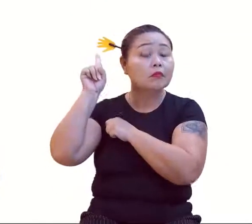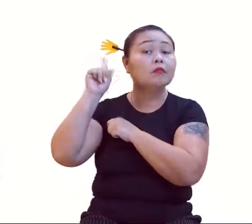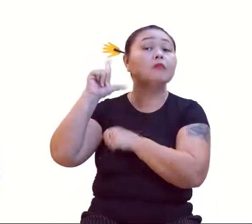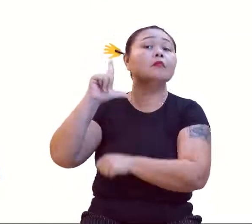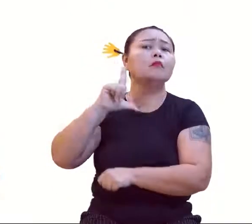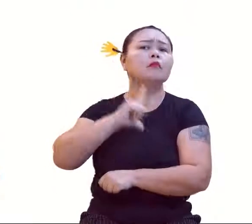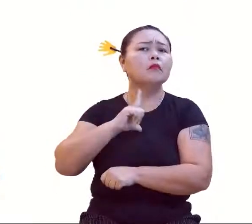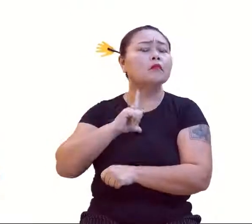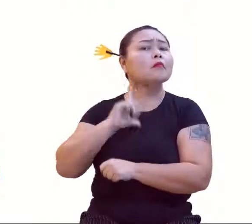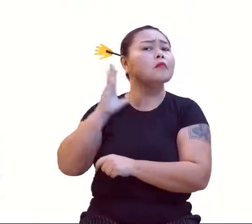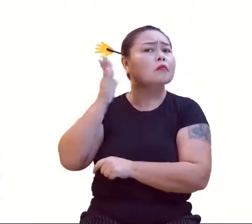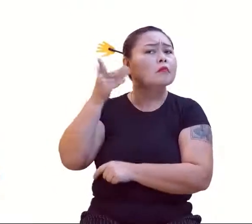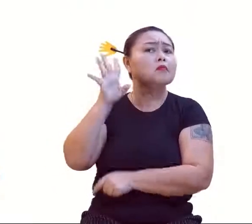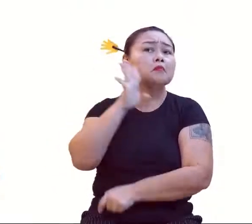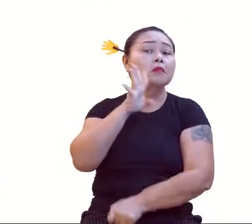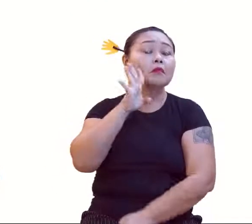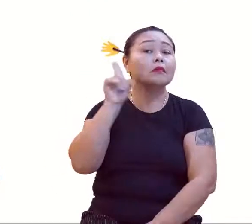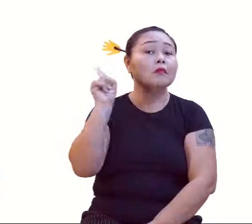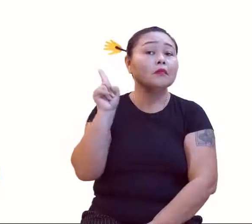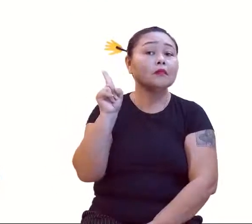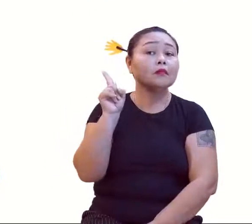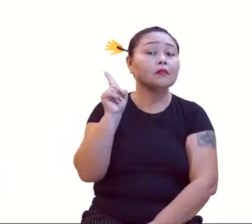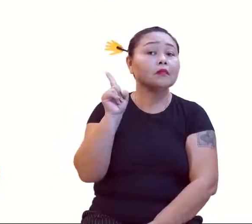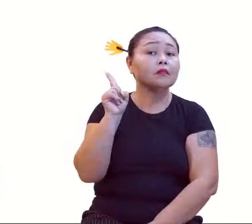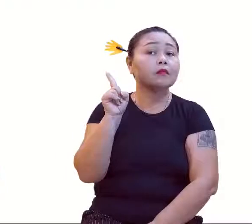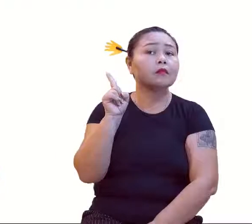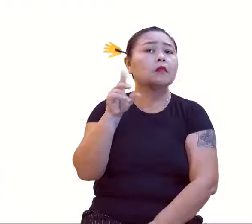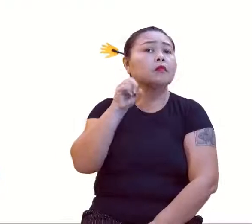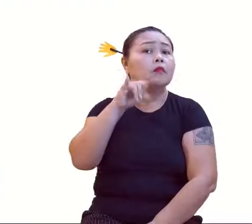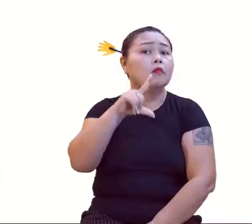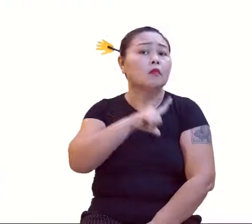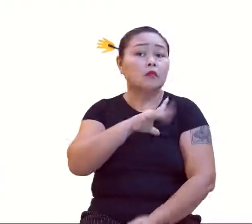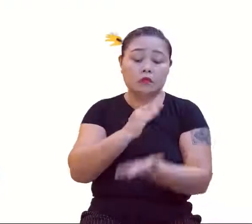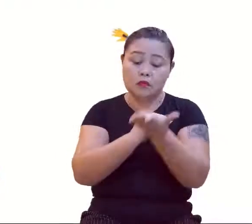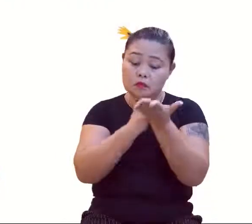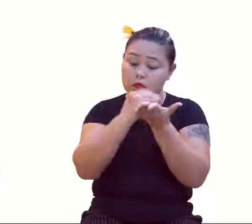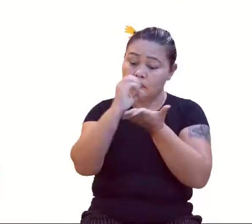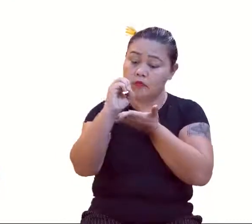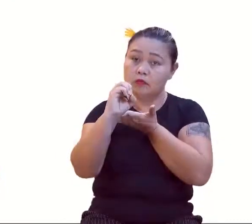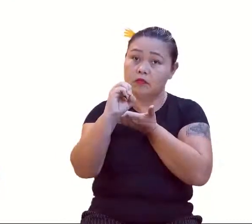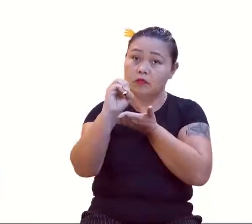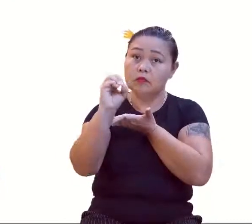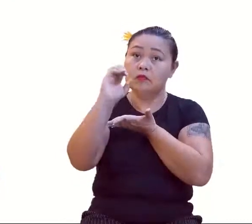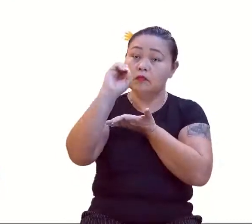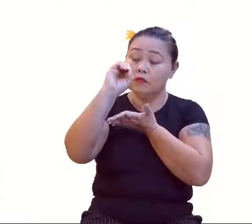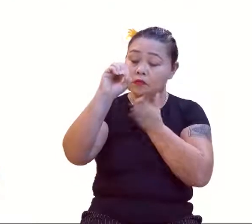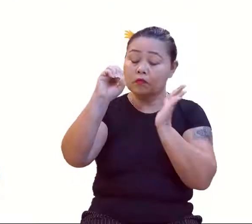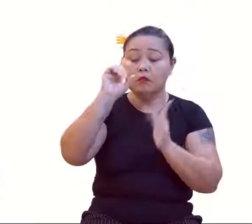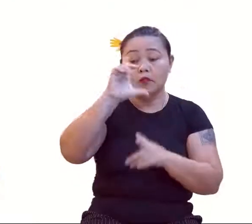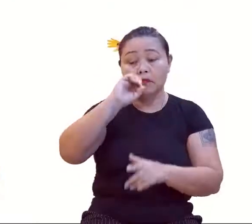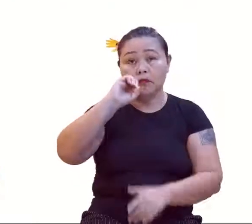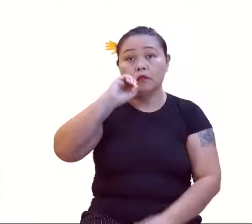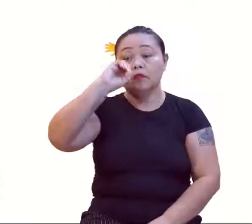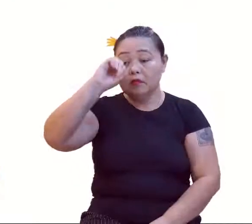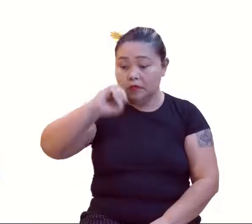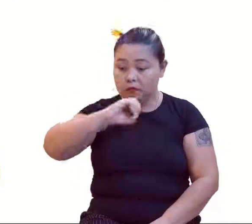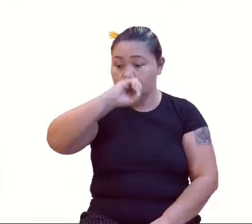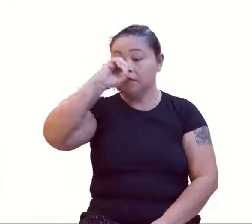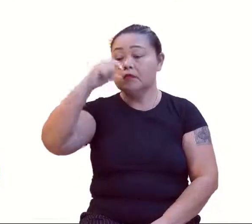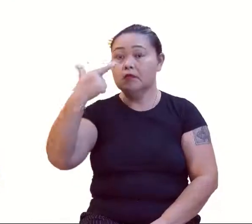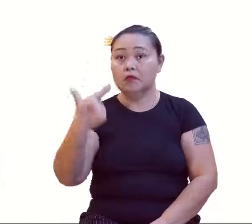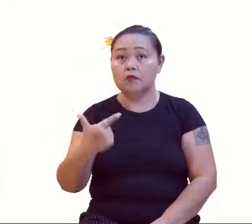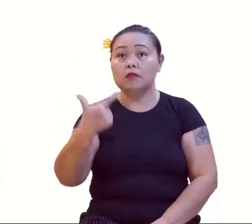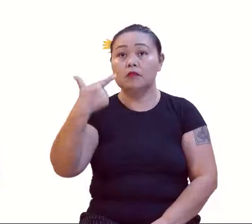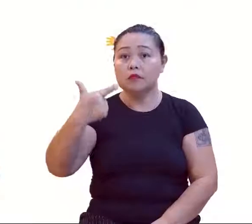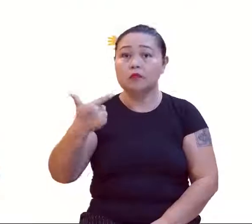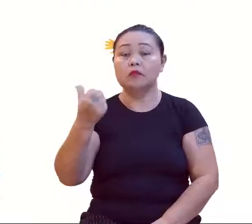particularidade legal. Se nós tivéssemos começado com 0, nós teríamos 0, 0, 2, 6,